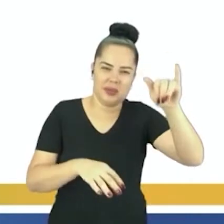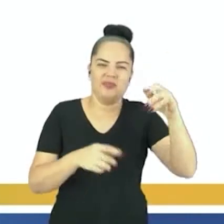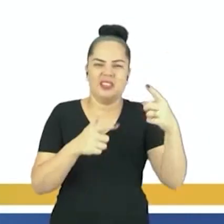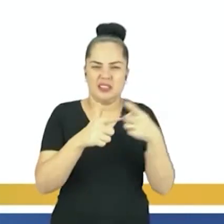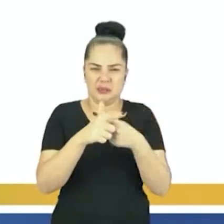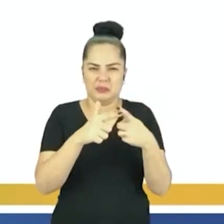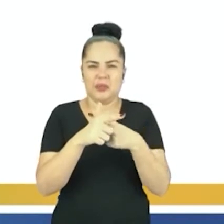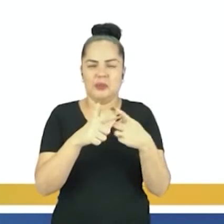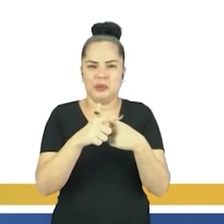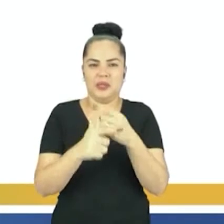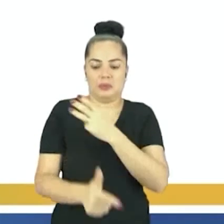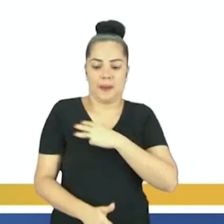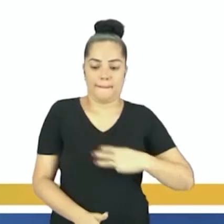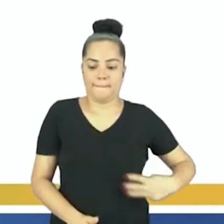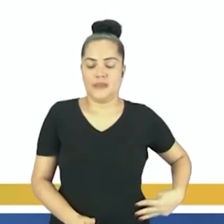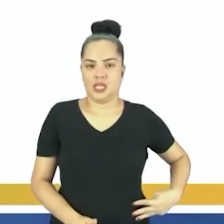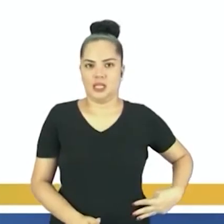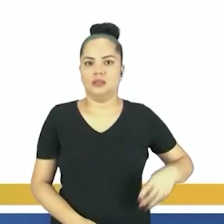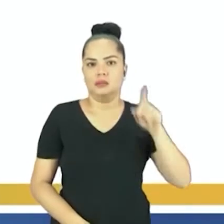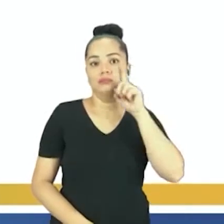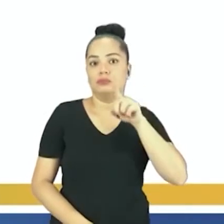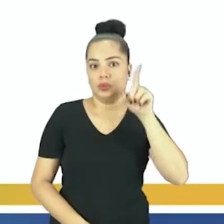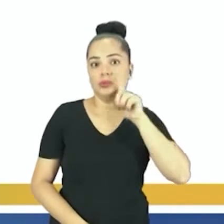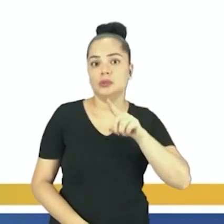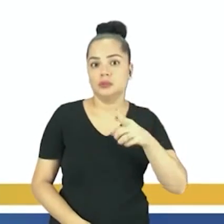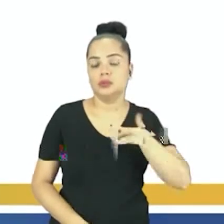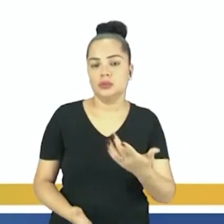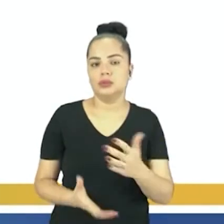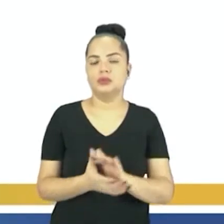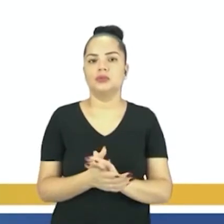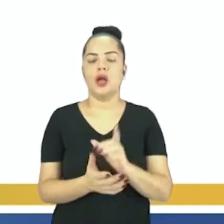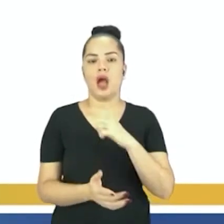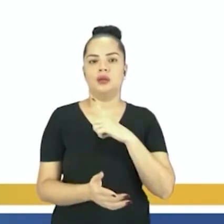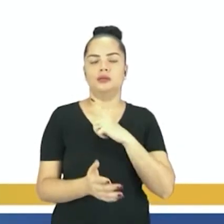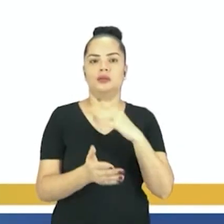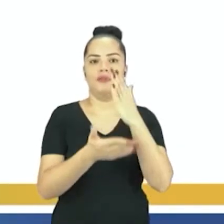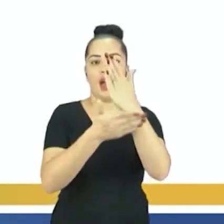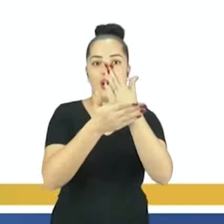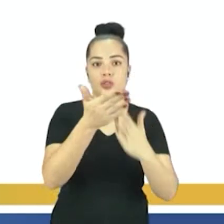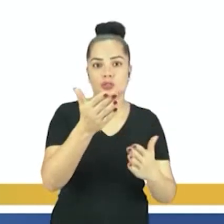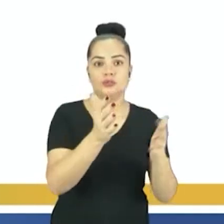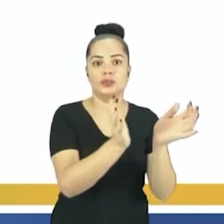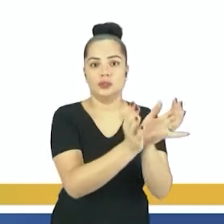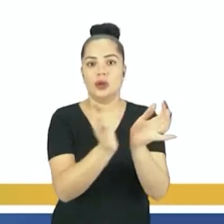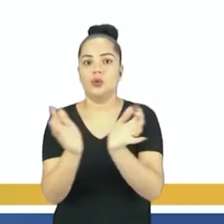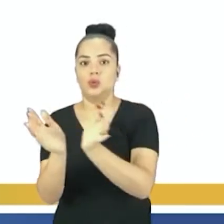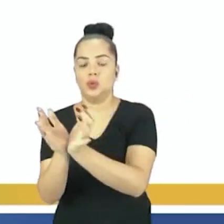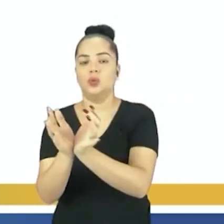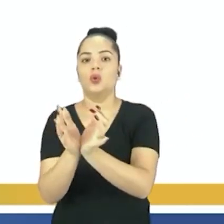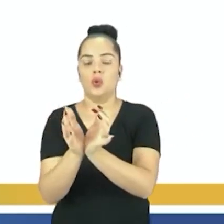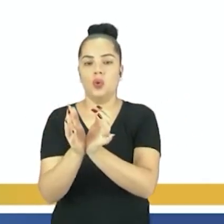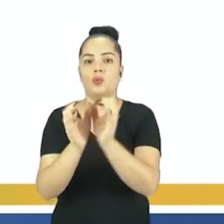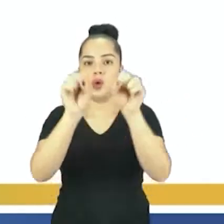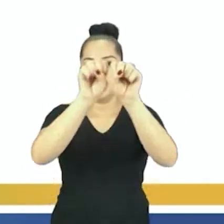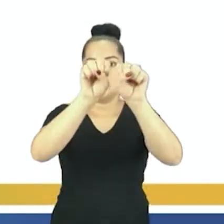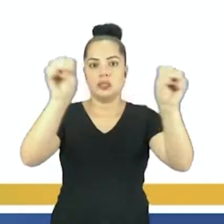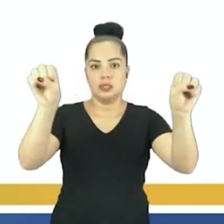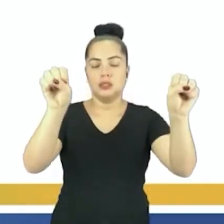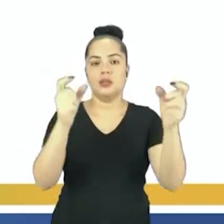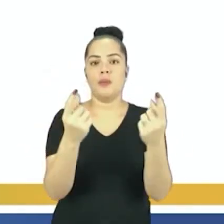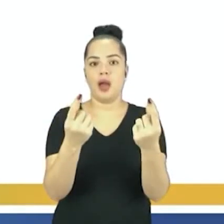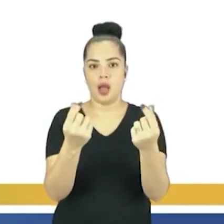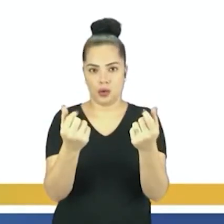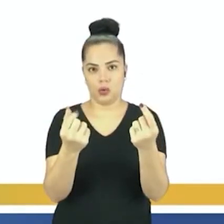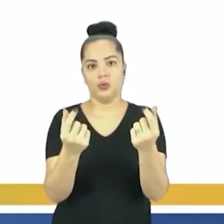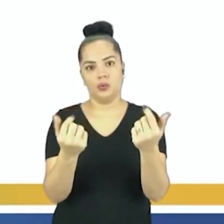americano. E aí vem a divisão por sistema político-econômico e nível de desenvolvimento, que vai